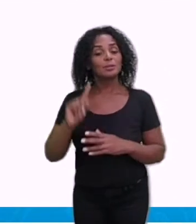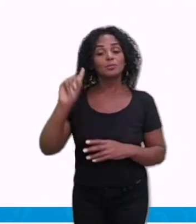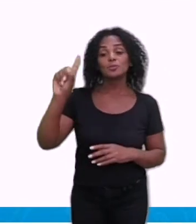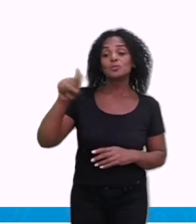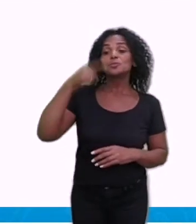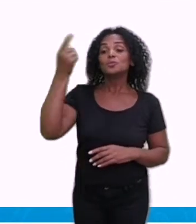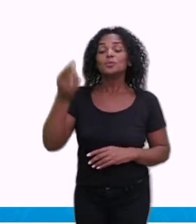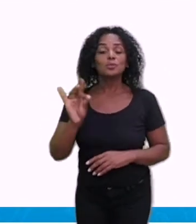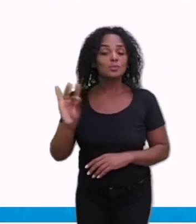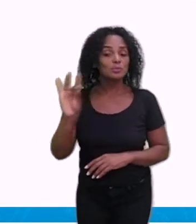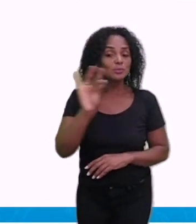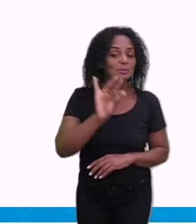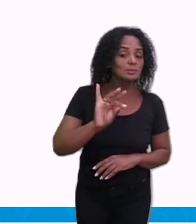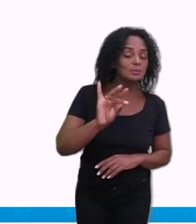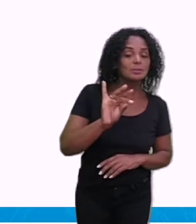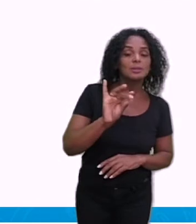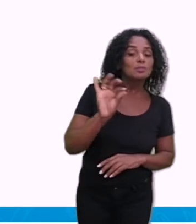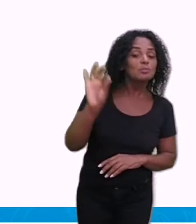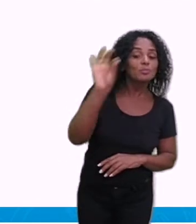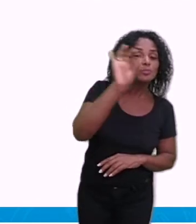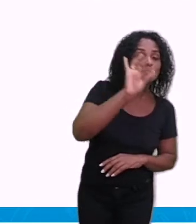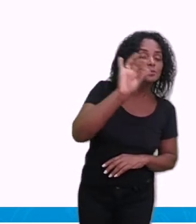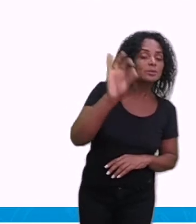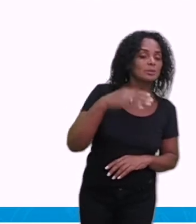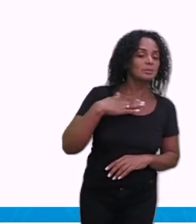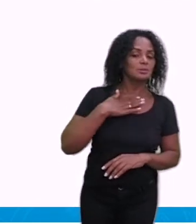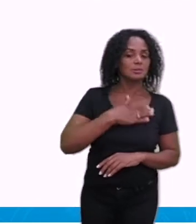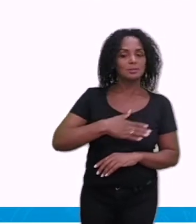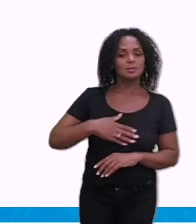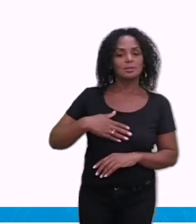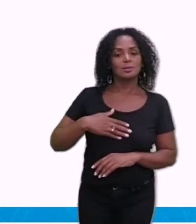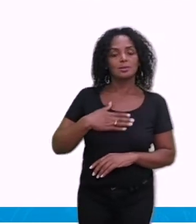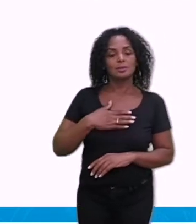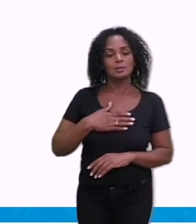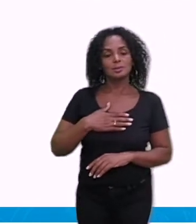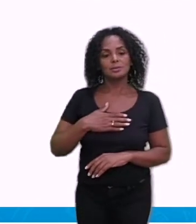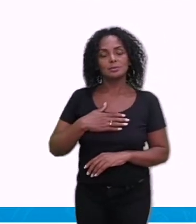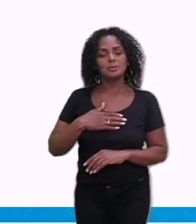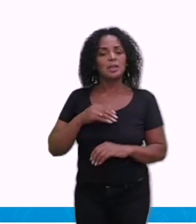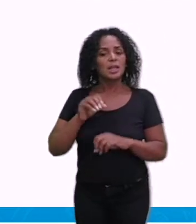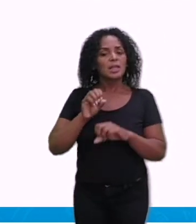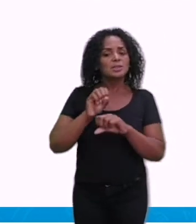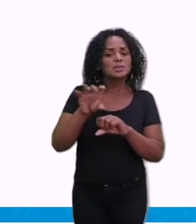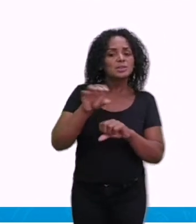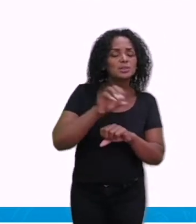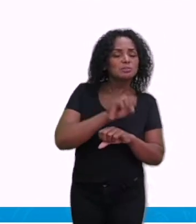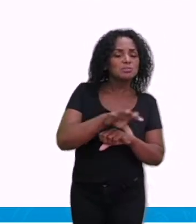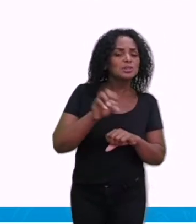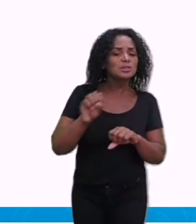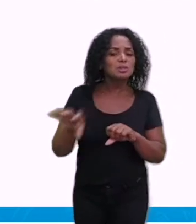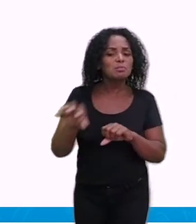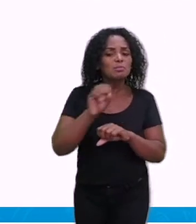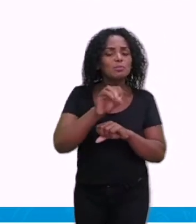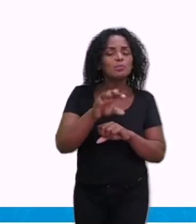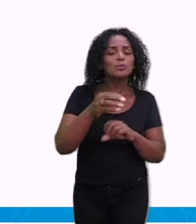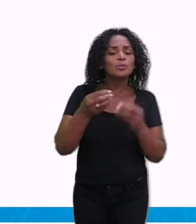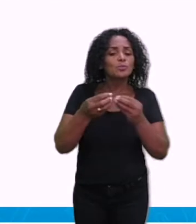poluída. O Aedes aegypti, ele distribui os ovos deles